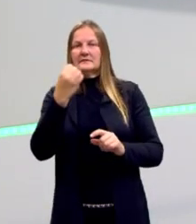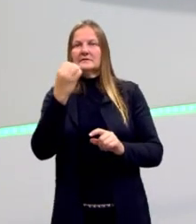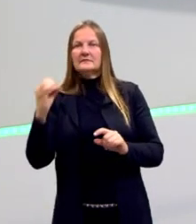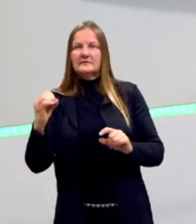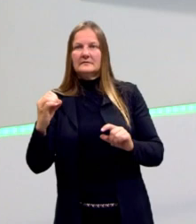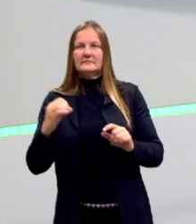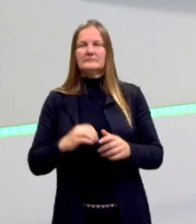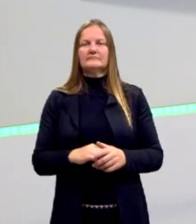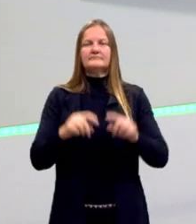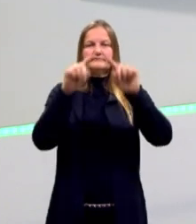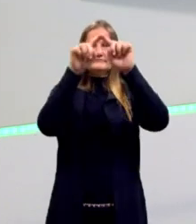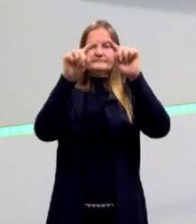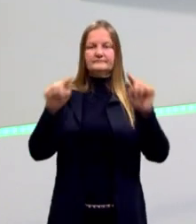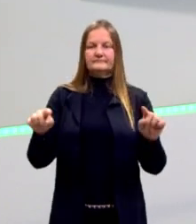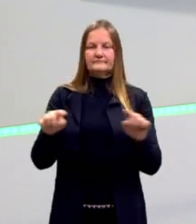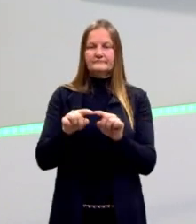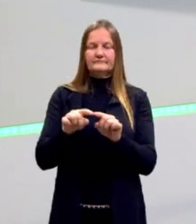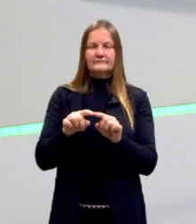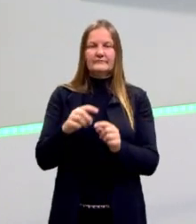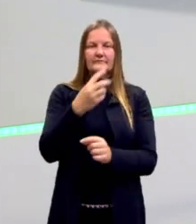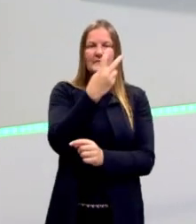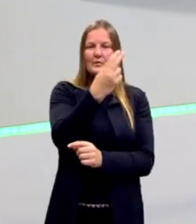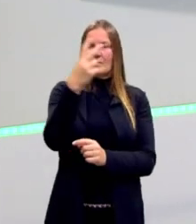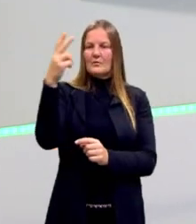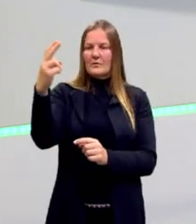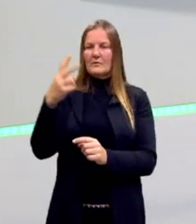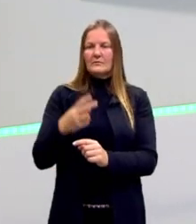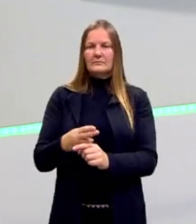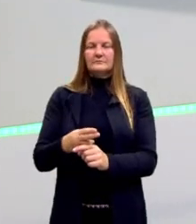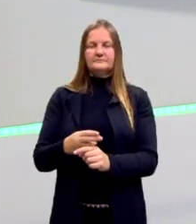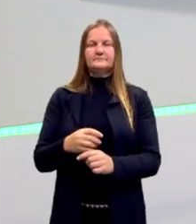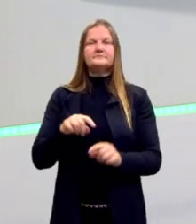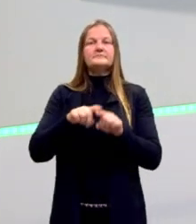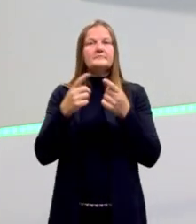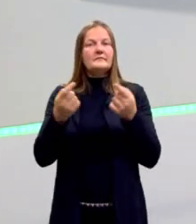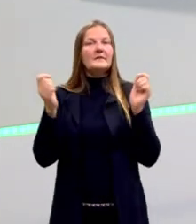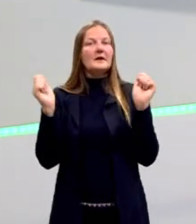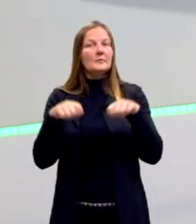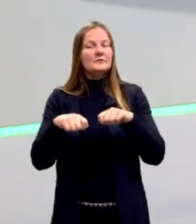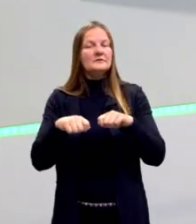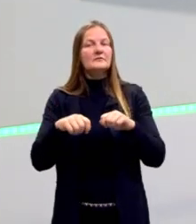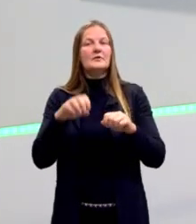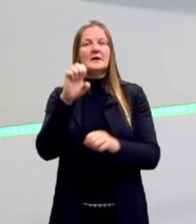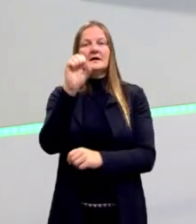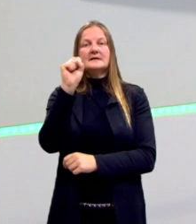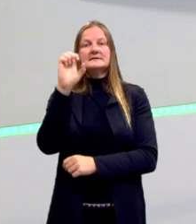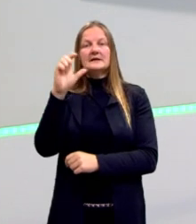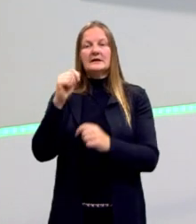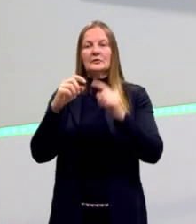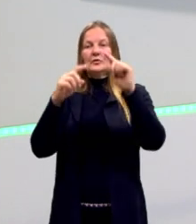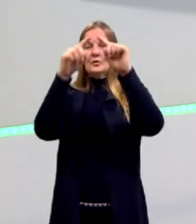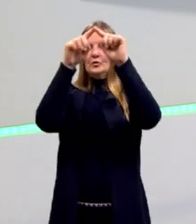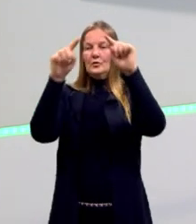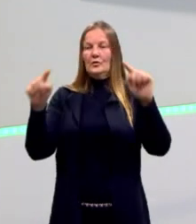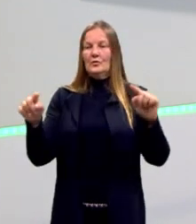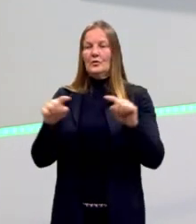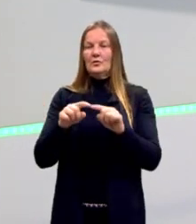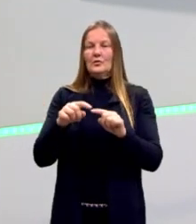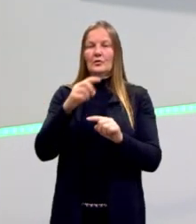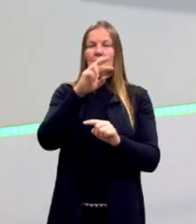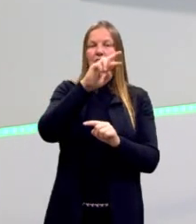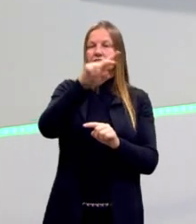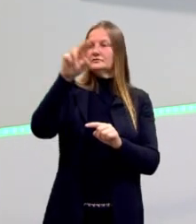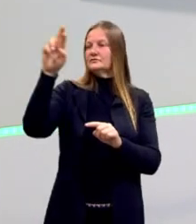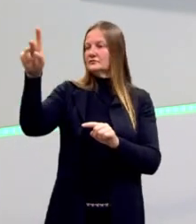essa classificação. Mas nós podemos ter um triângulo retângulo escaleno, onde possui três lados